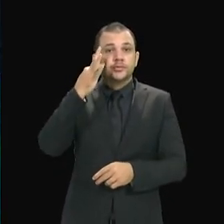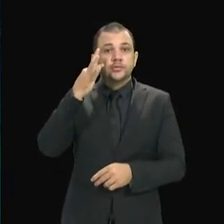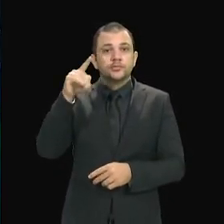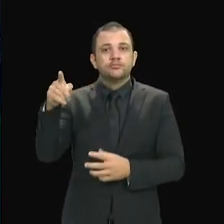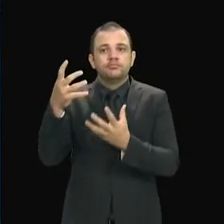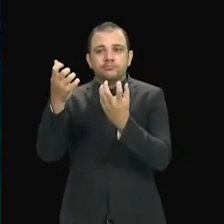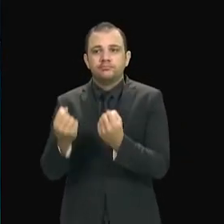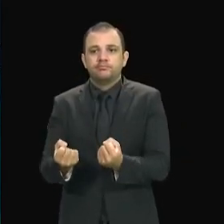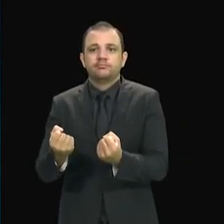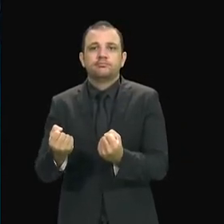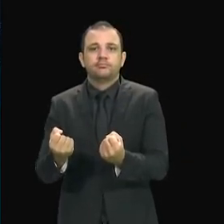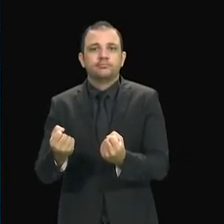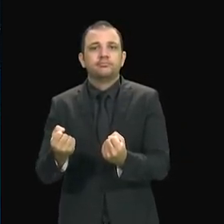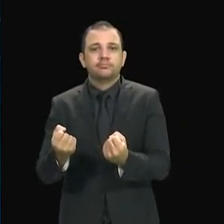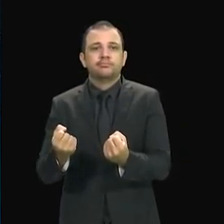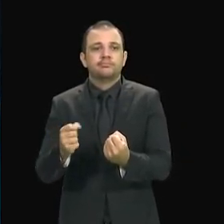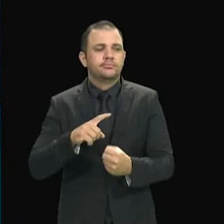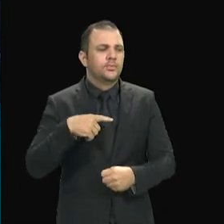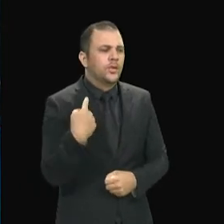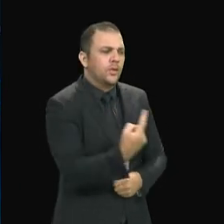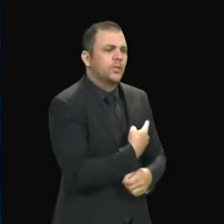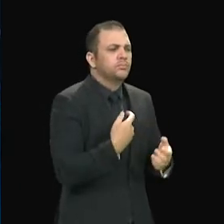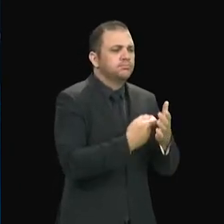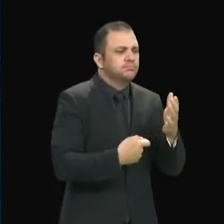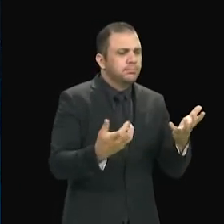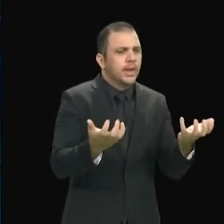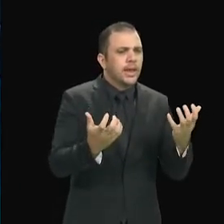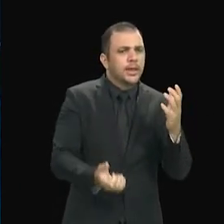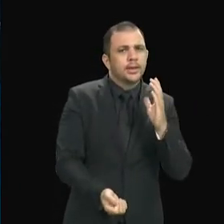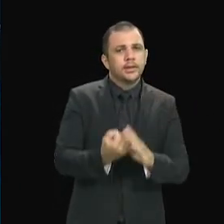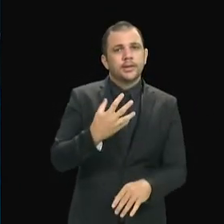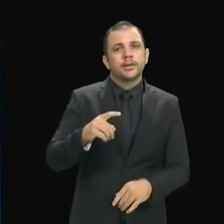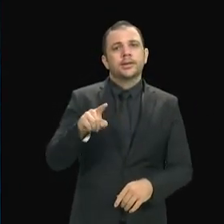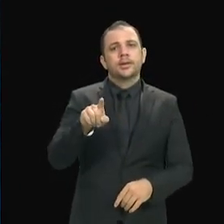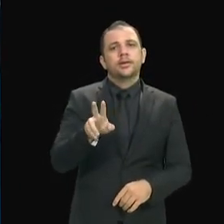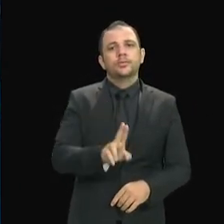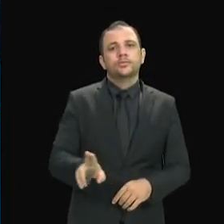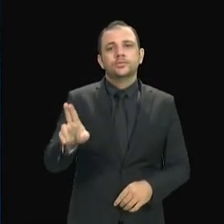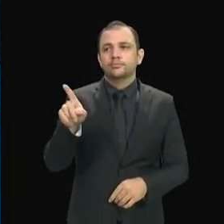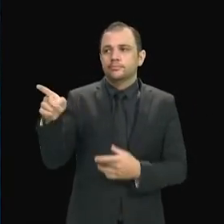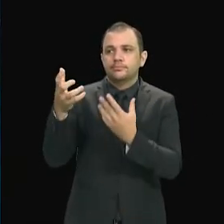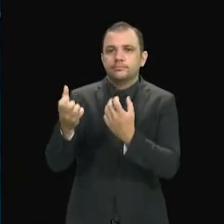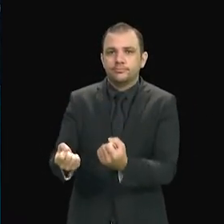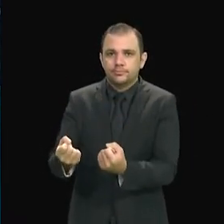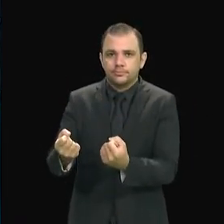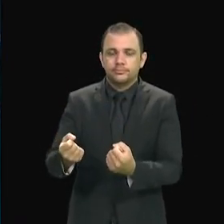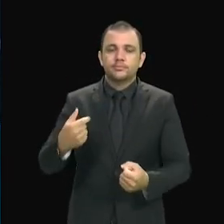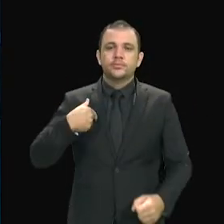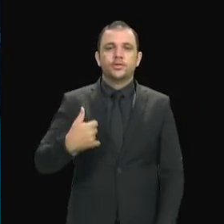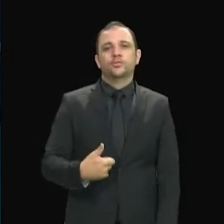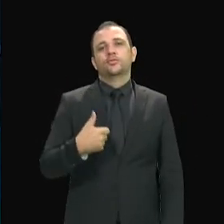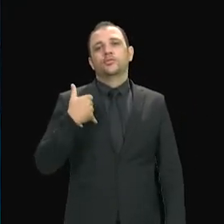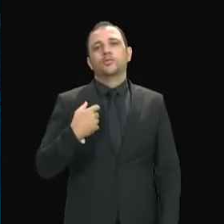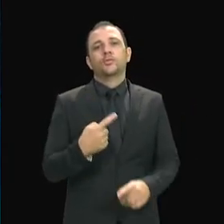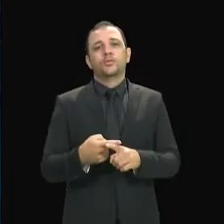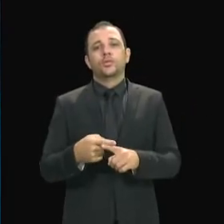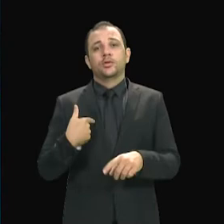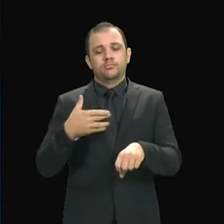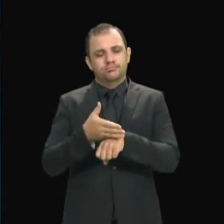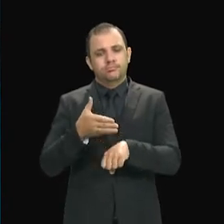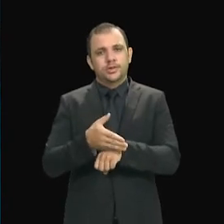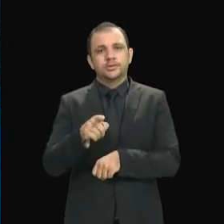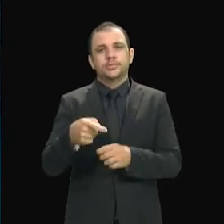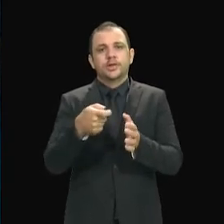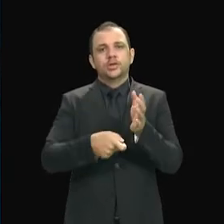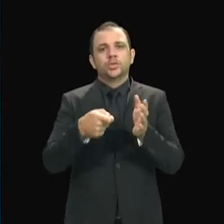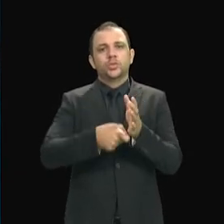acolhendo todos que lutaram por essa universidade. E me orgulho de ter feito parte dessa luta, arduamente, na